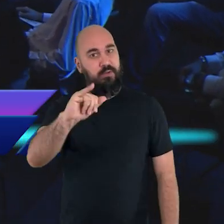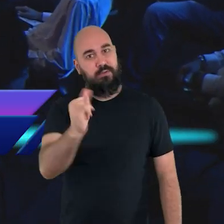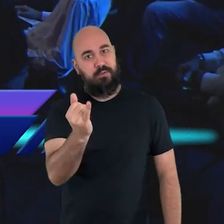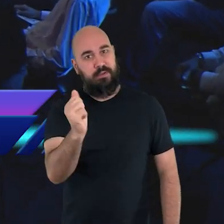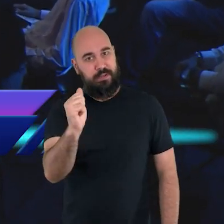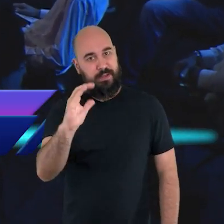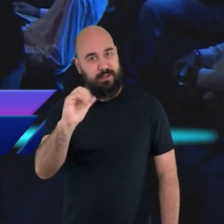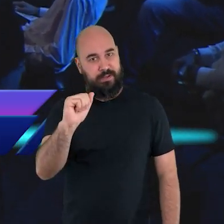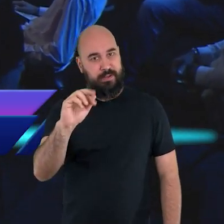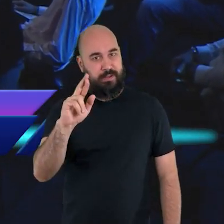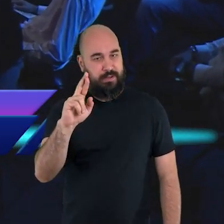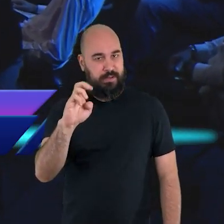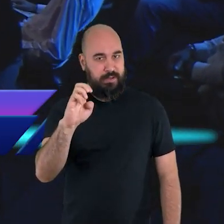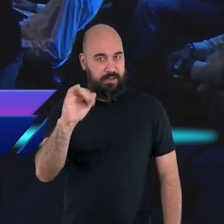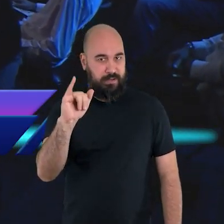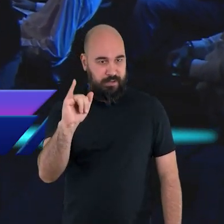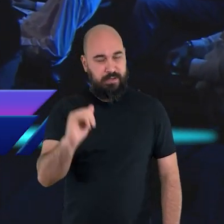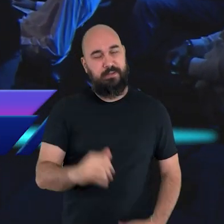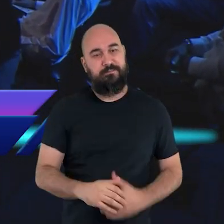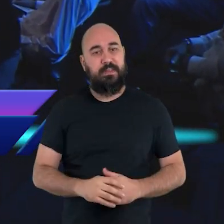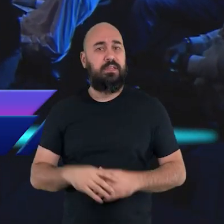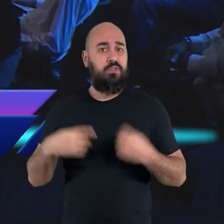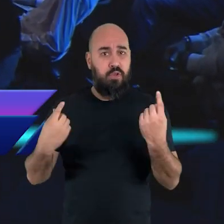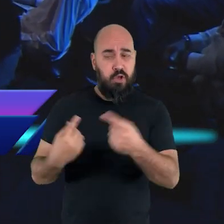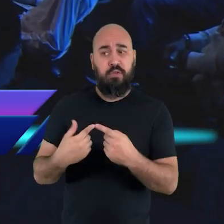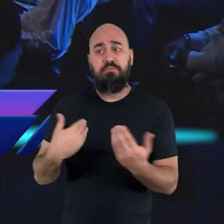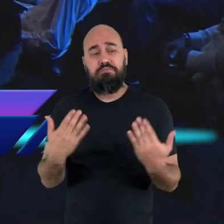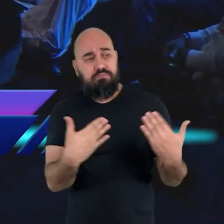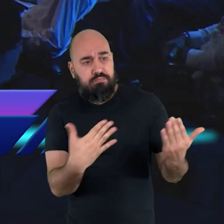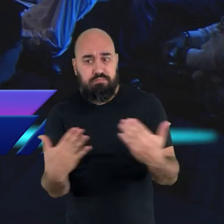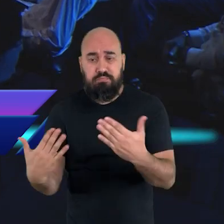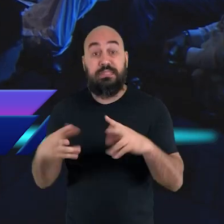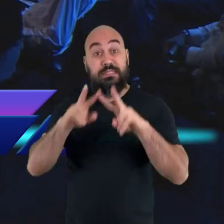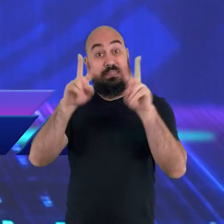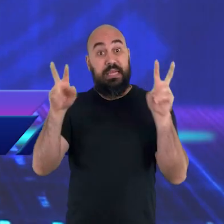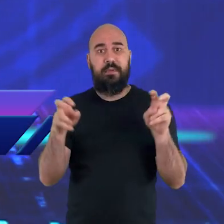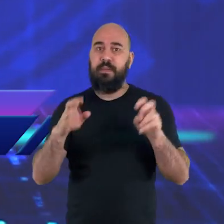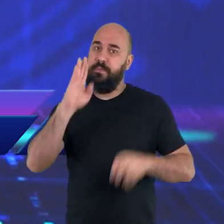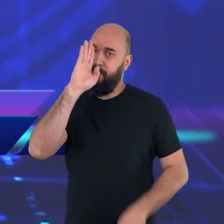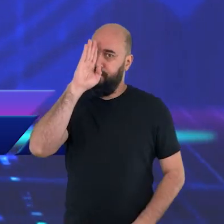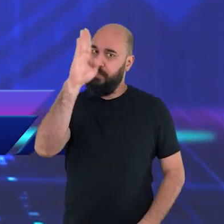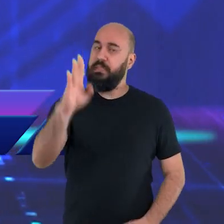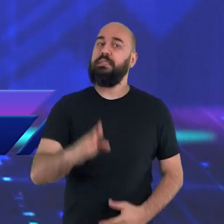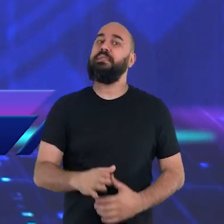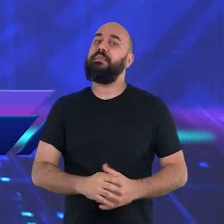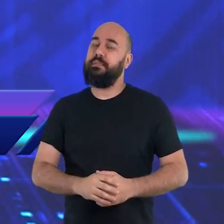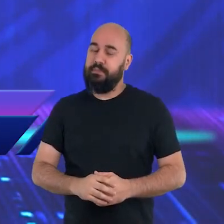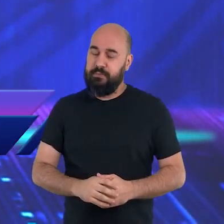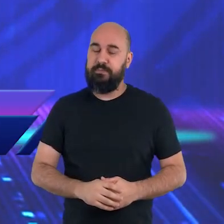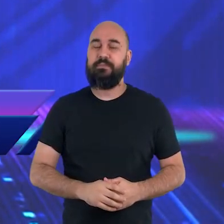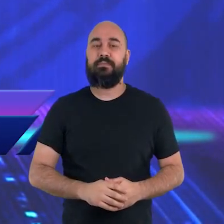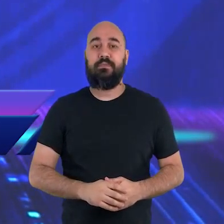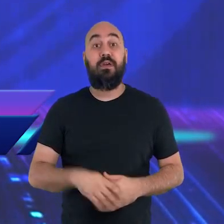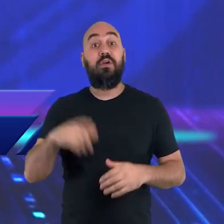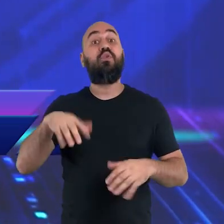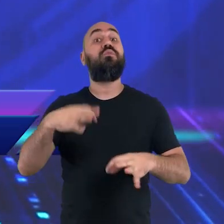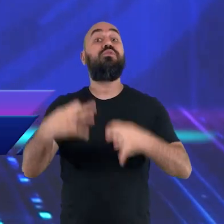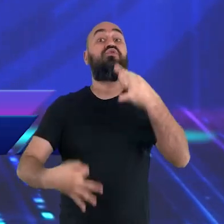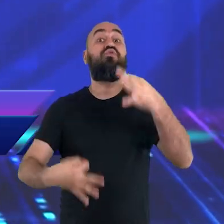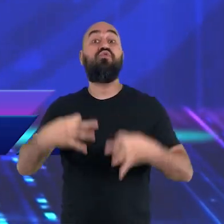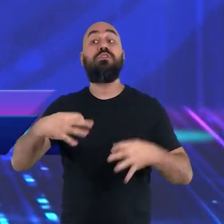próximos programas onde nós vamos tratar de temas imprescindíveis. O tema de hoje vai falar sobre o juízo final.